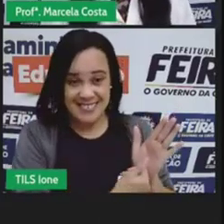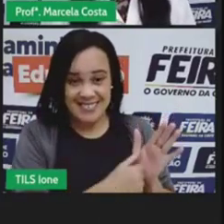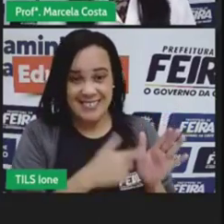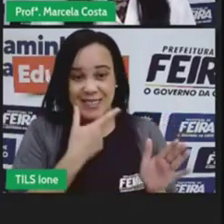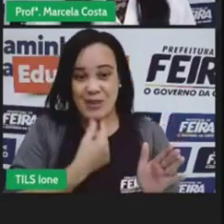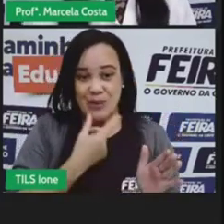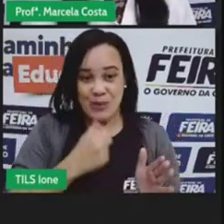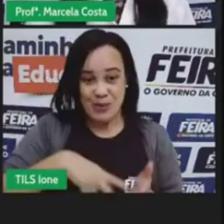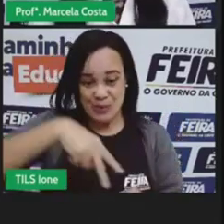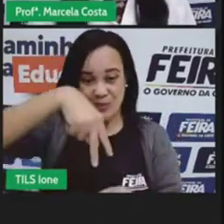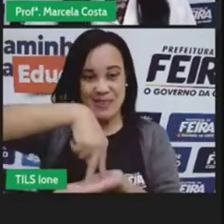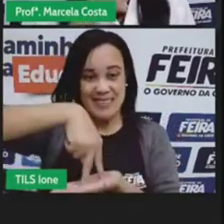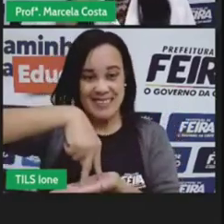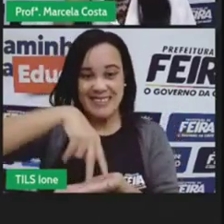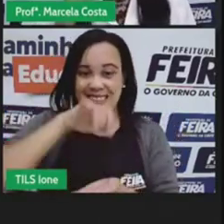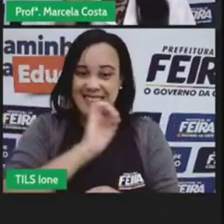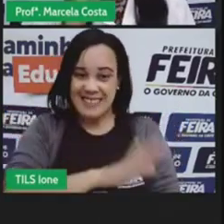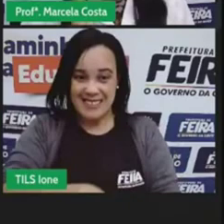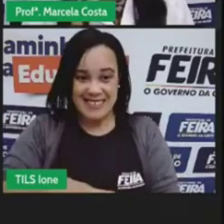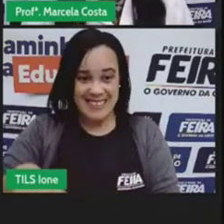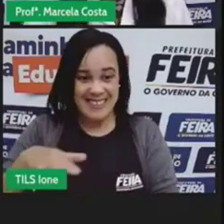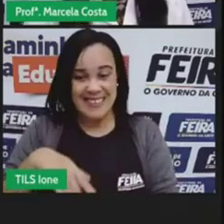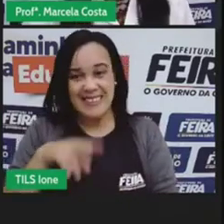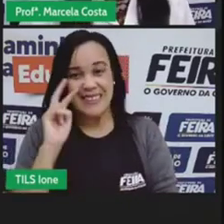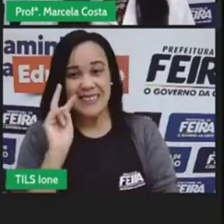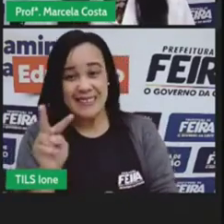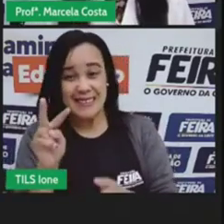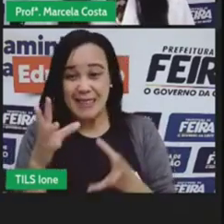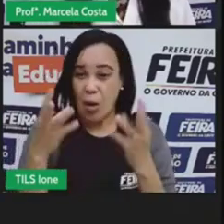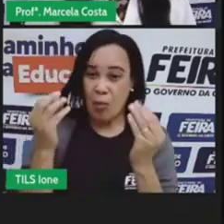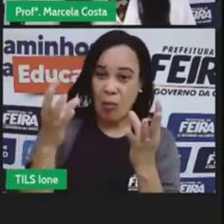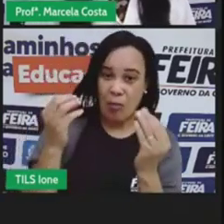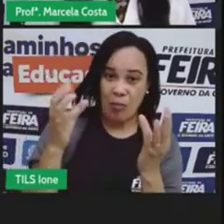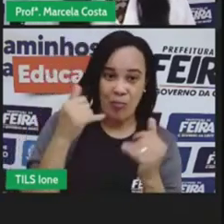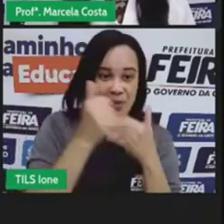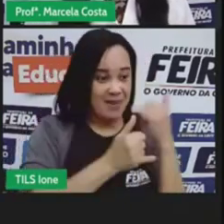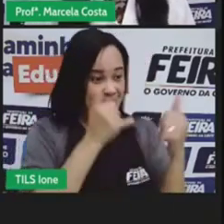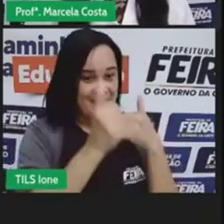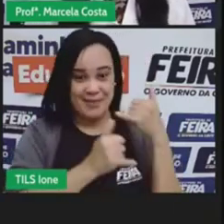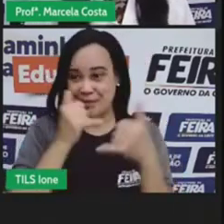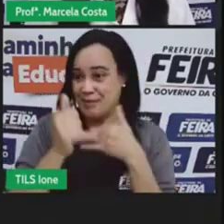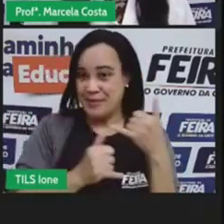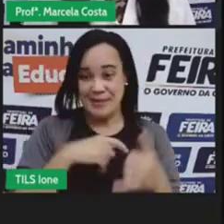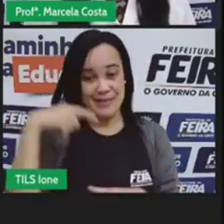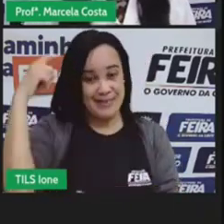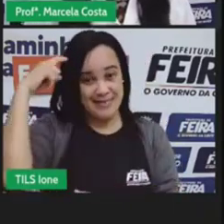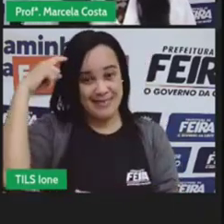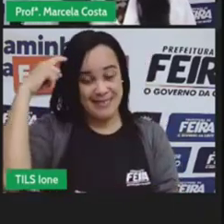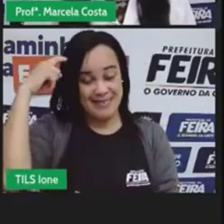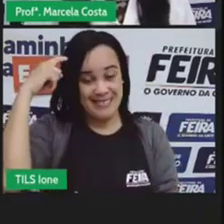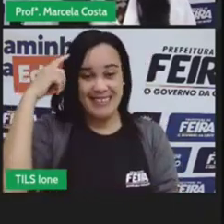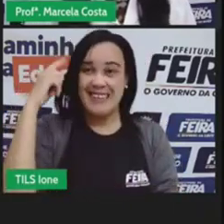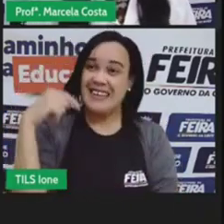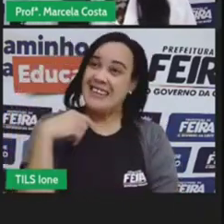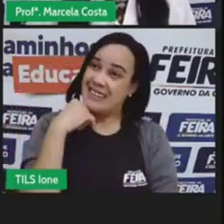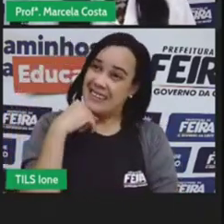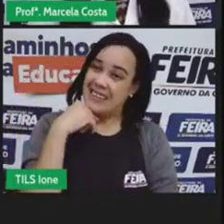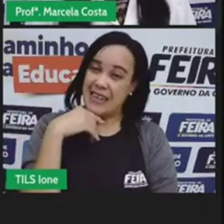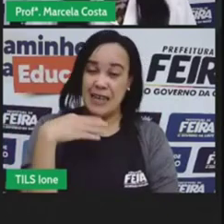brinquedos vários e vários brinquedos que ele nem mais sabia o que é que ele queria pegar pra brincar pois é